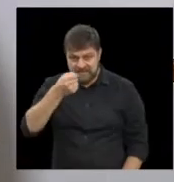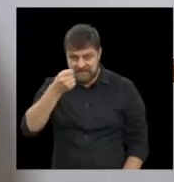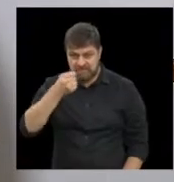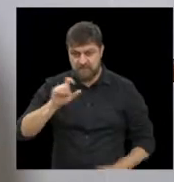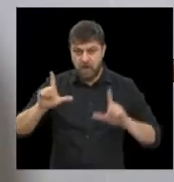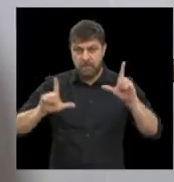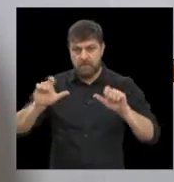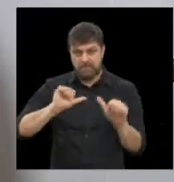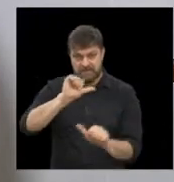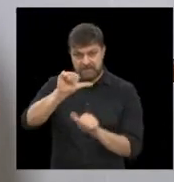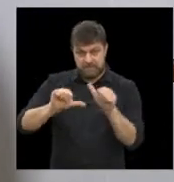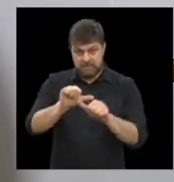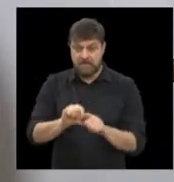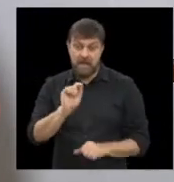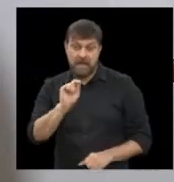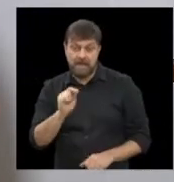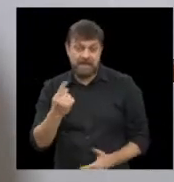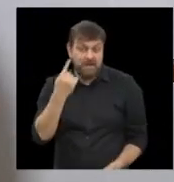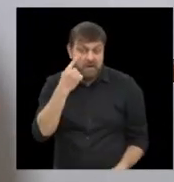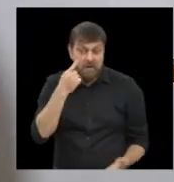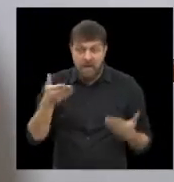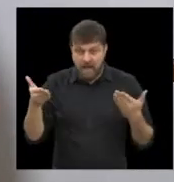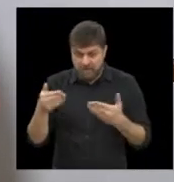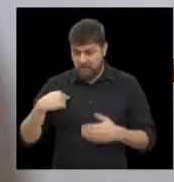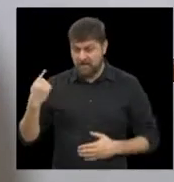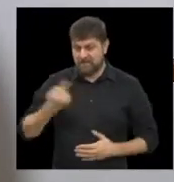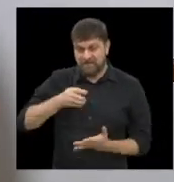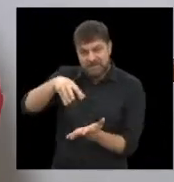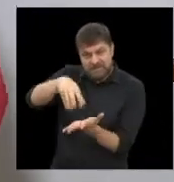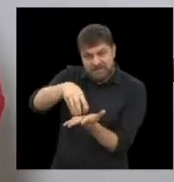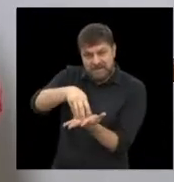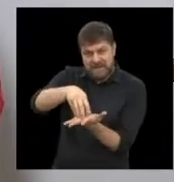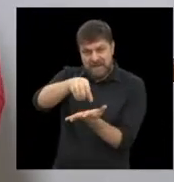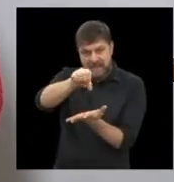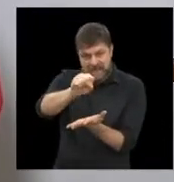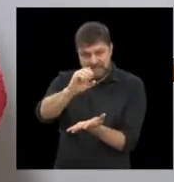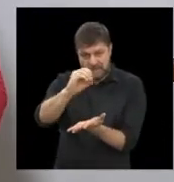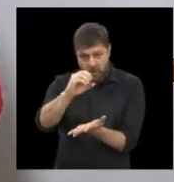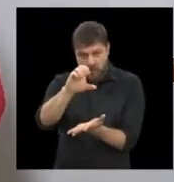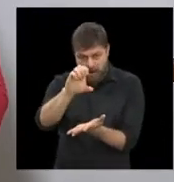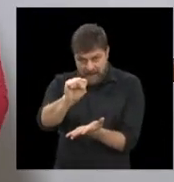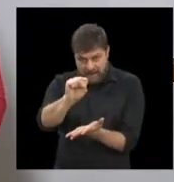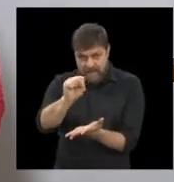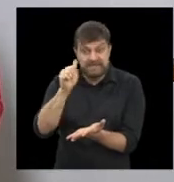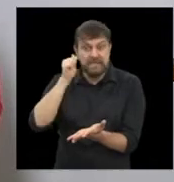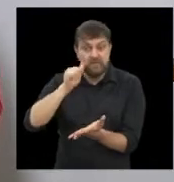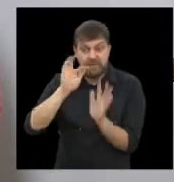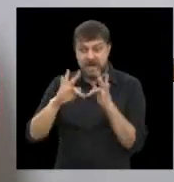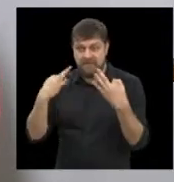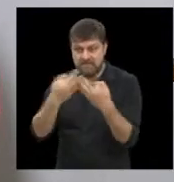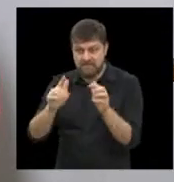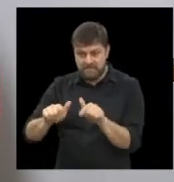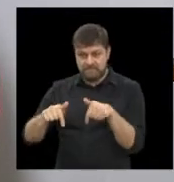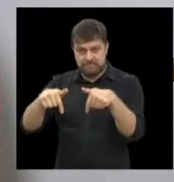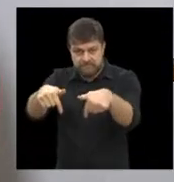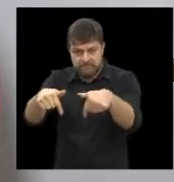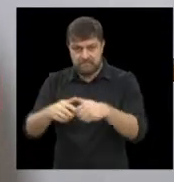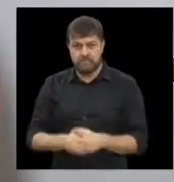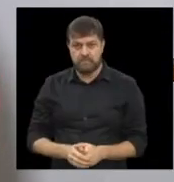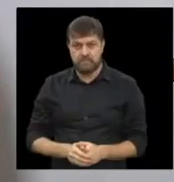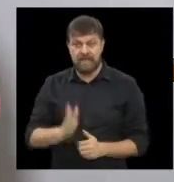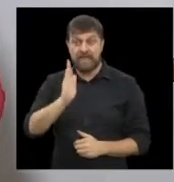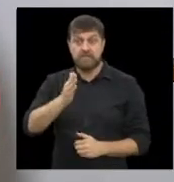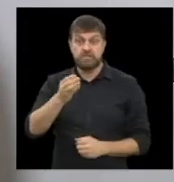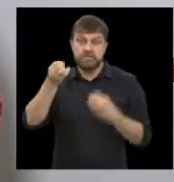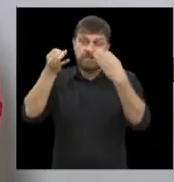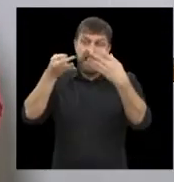Segundo bloco do programa Transformação no Ar, para quem chegou agora, nós estamos na entidade SOS Ação Mulher e Família.